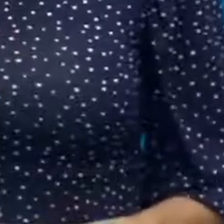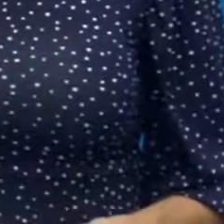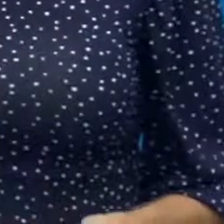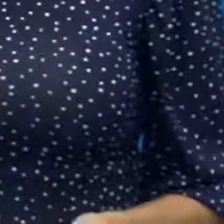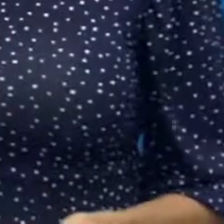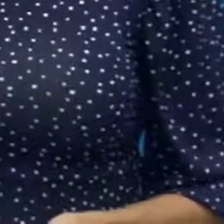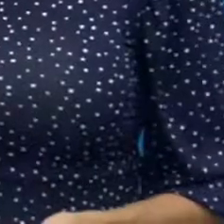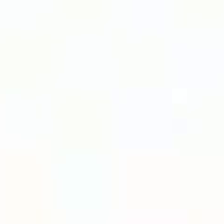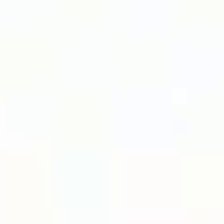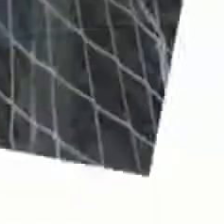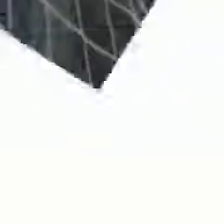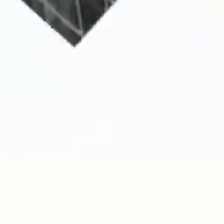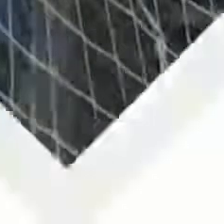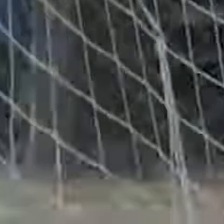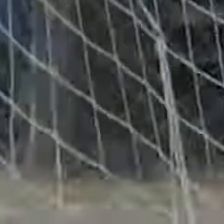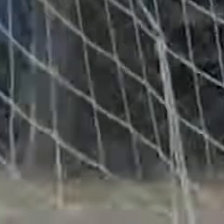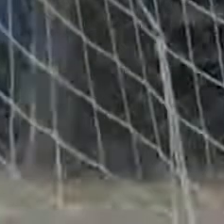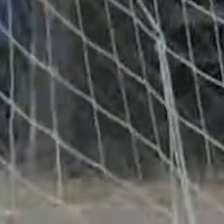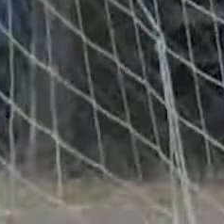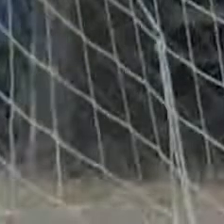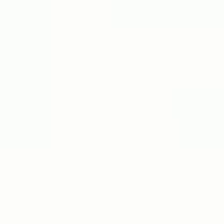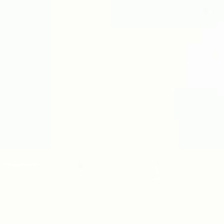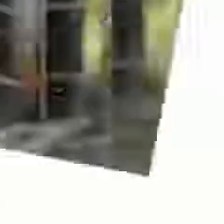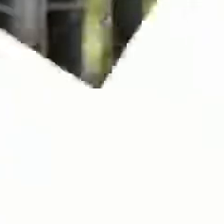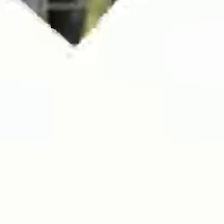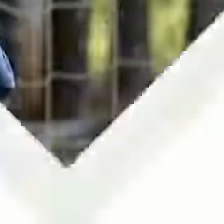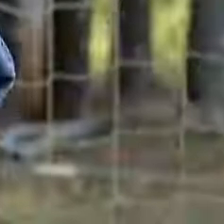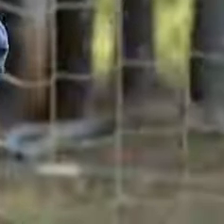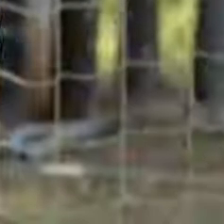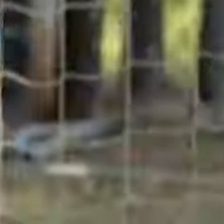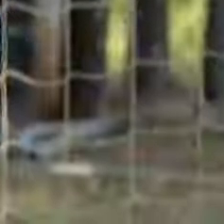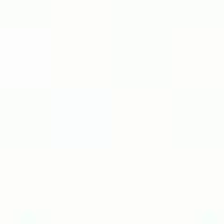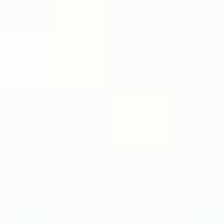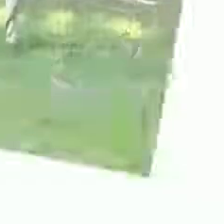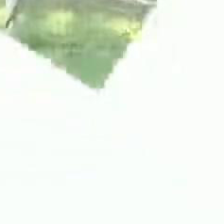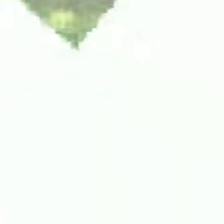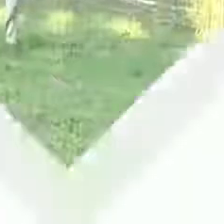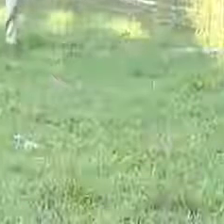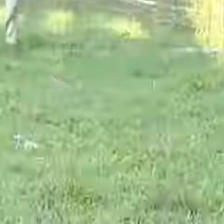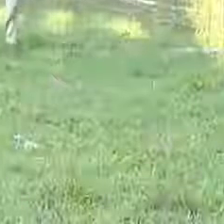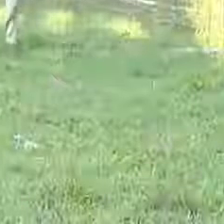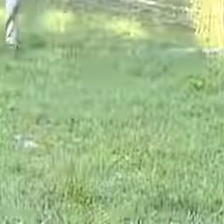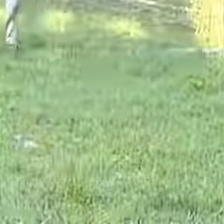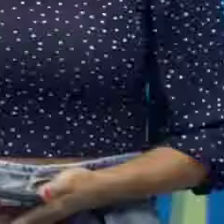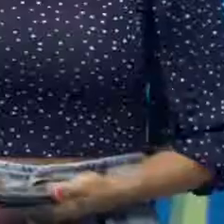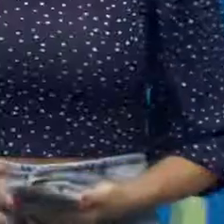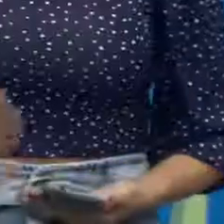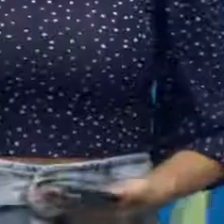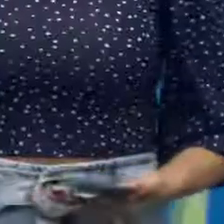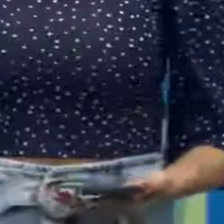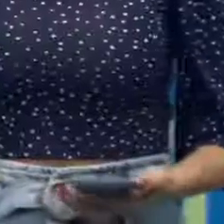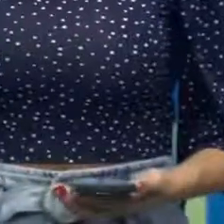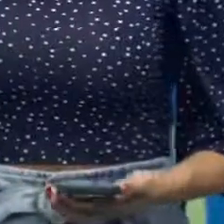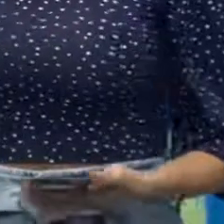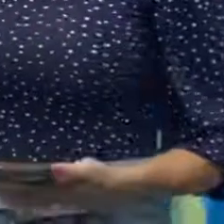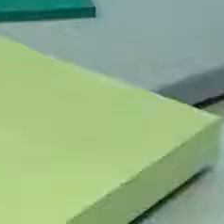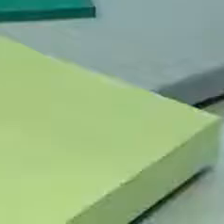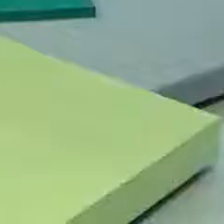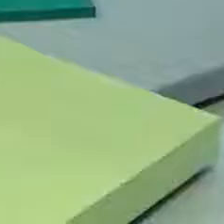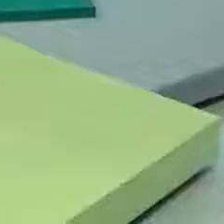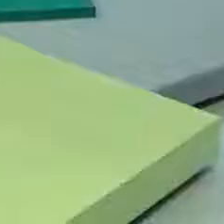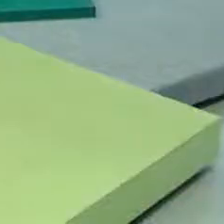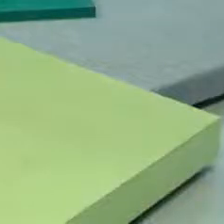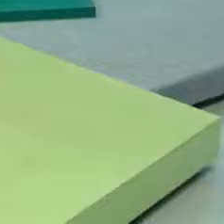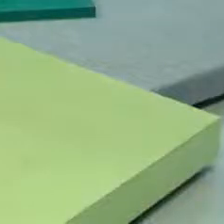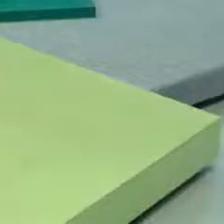timaço de comentaristas. Dante Keller, José Calazans, o Rupert Nixon. E os meninos que estão